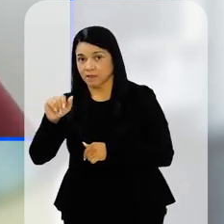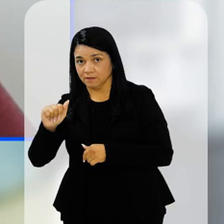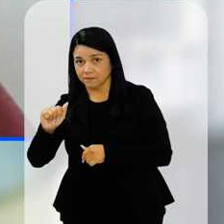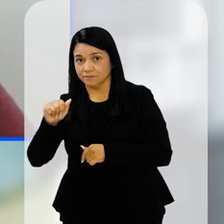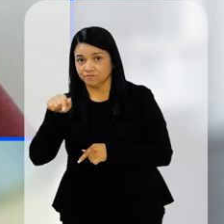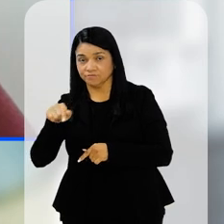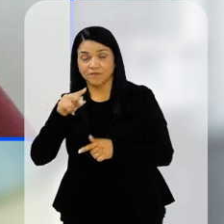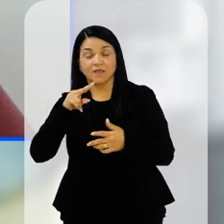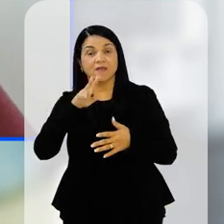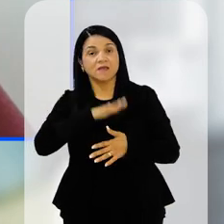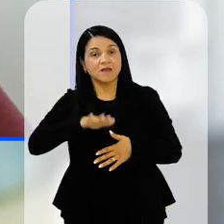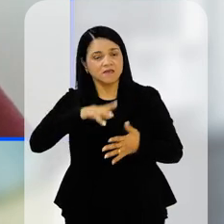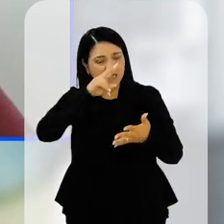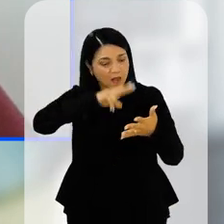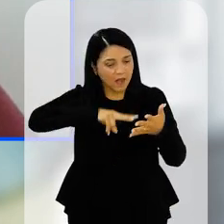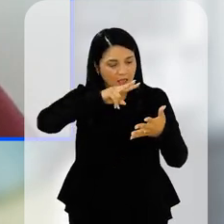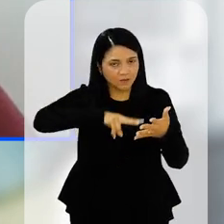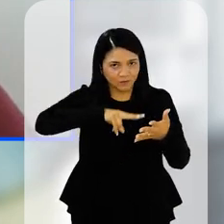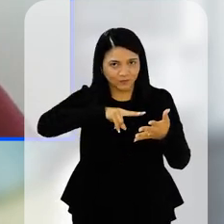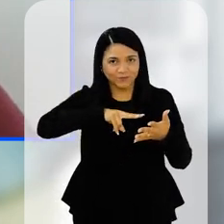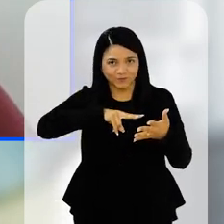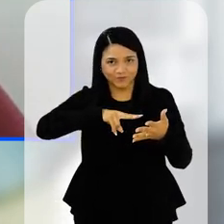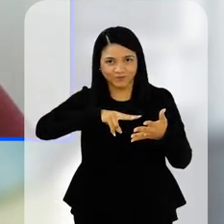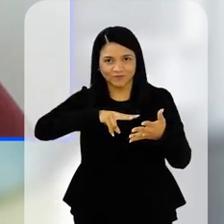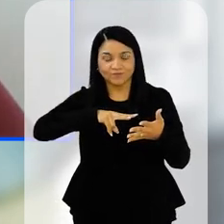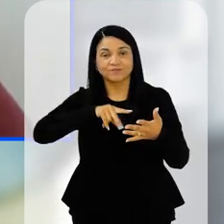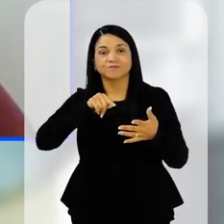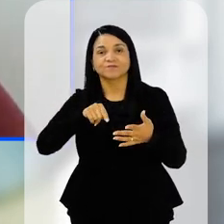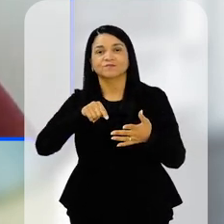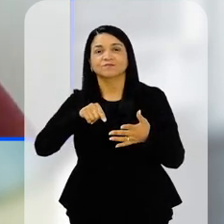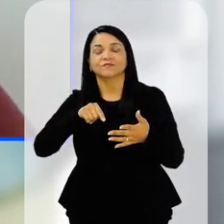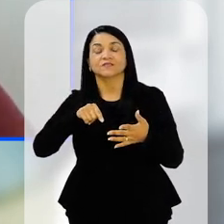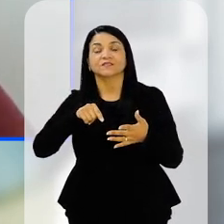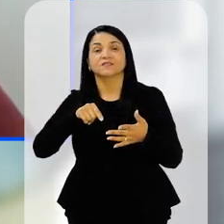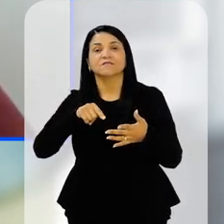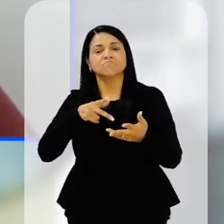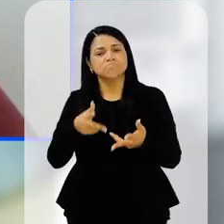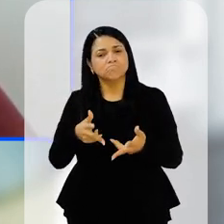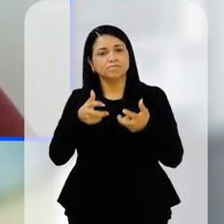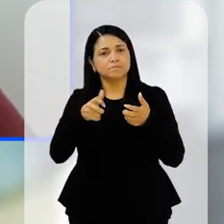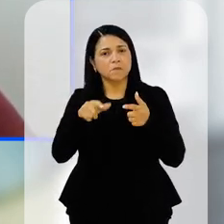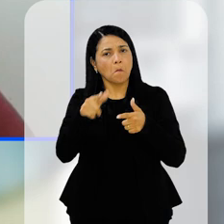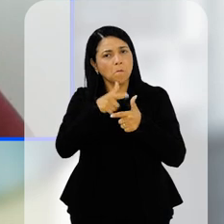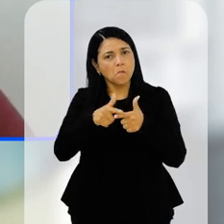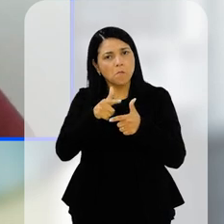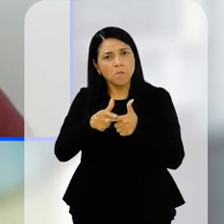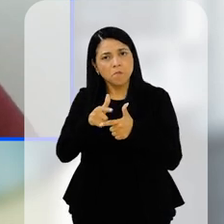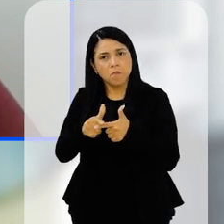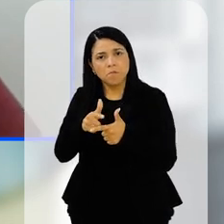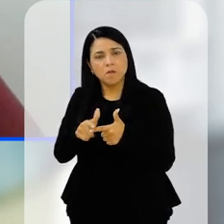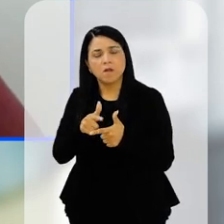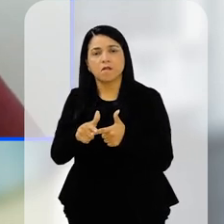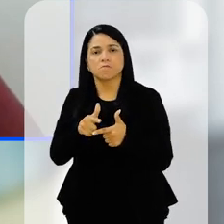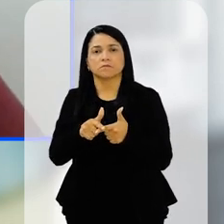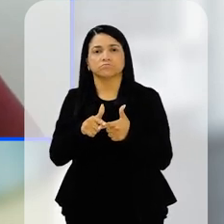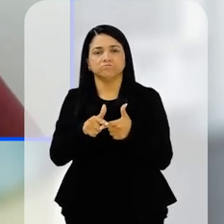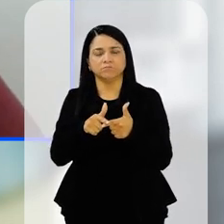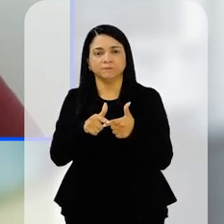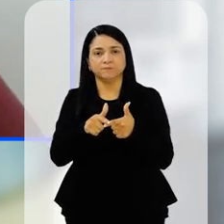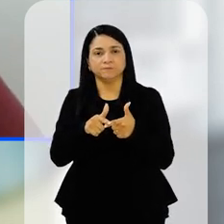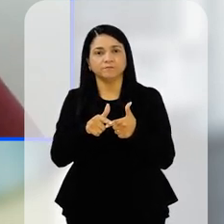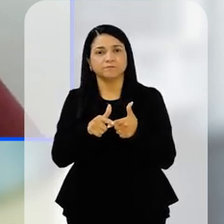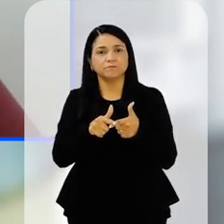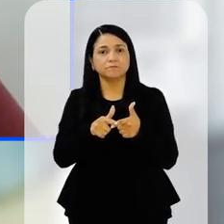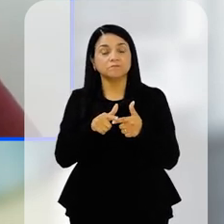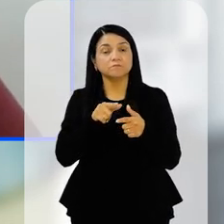esse espelhamento. E aí, a gente viu que esse problema, ele vem de